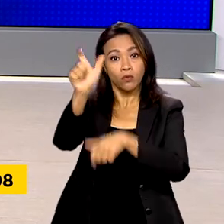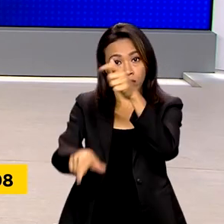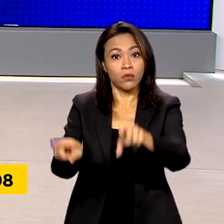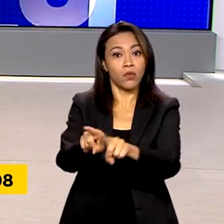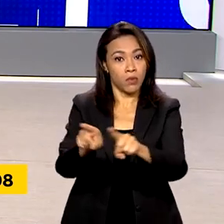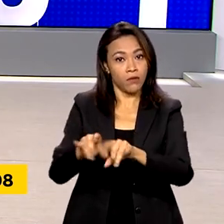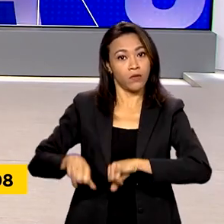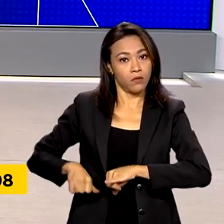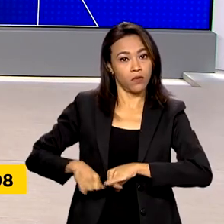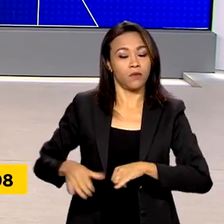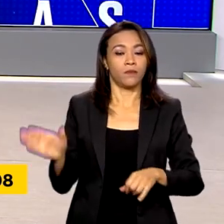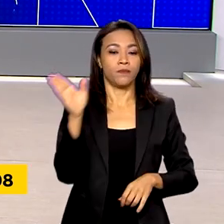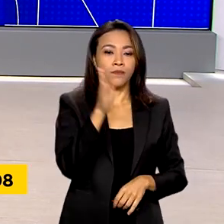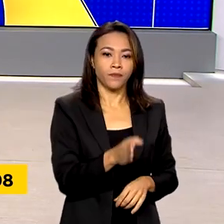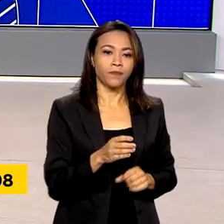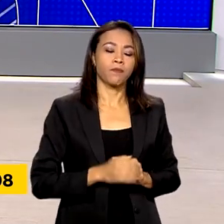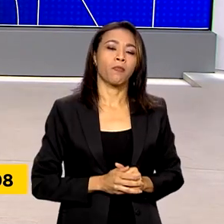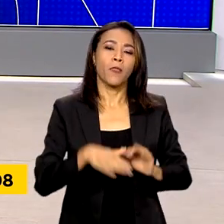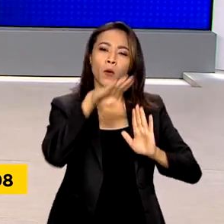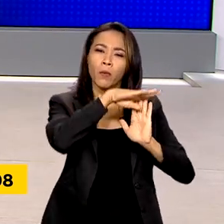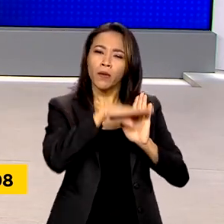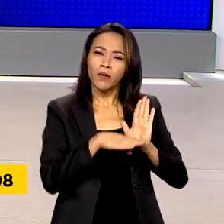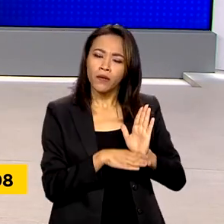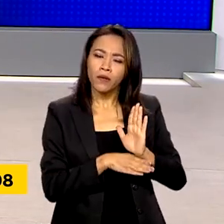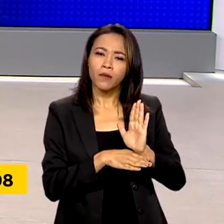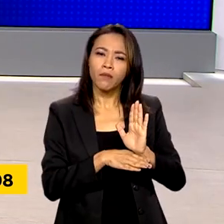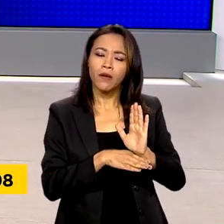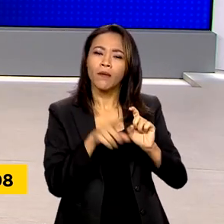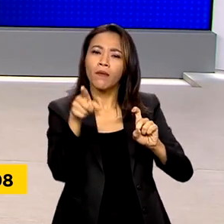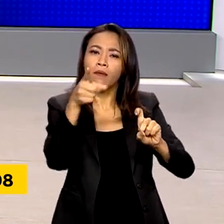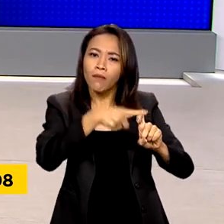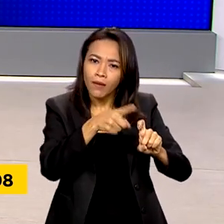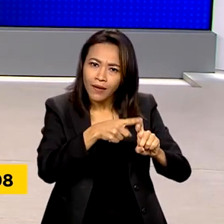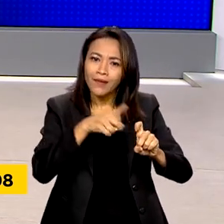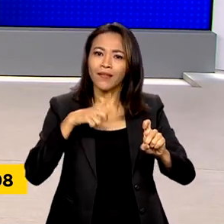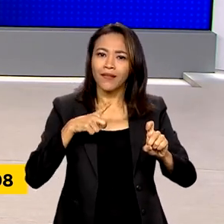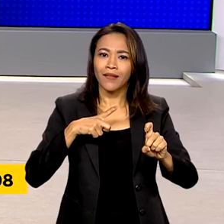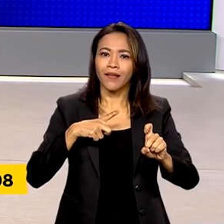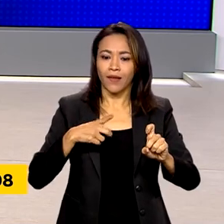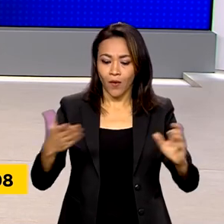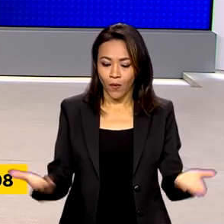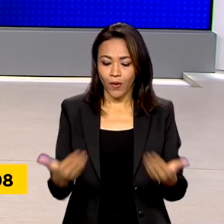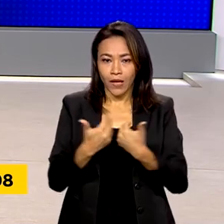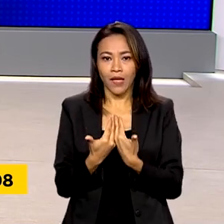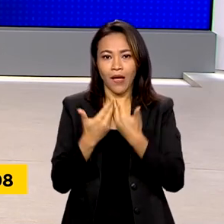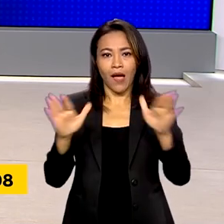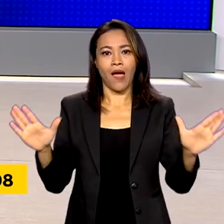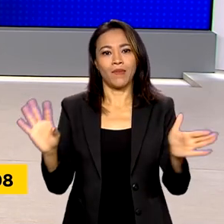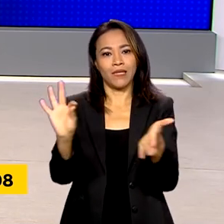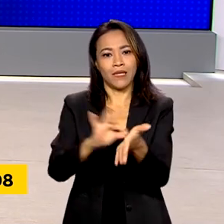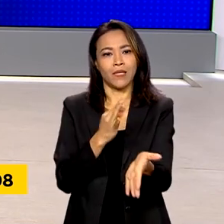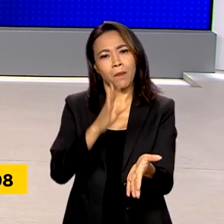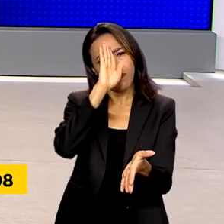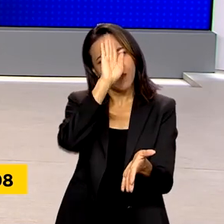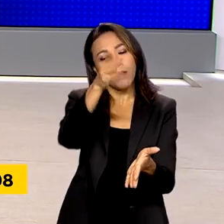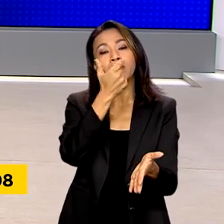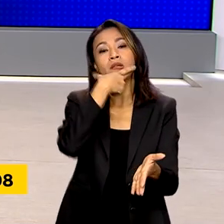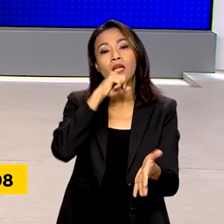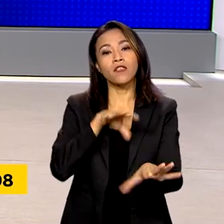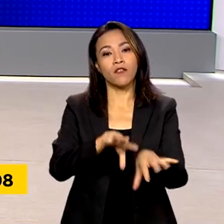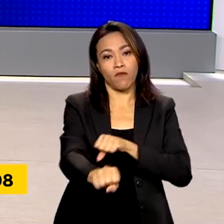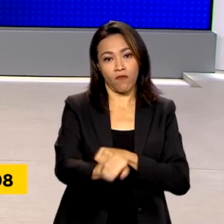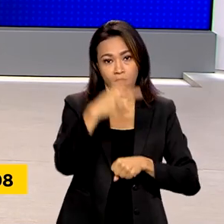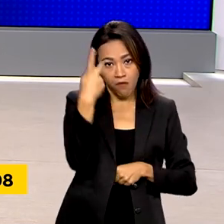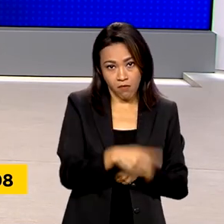O programa Mais Médicos abre as inscrições a partir de hoje. A prioridade é para profissionais brasileiros